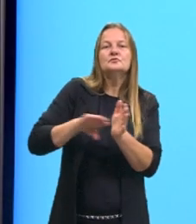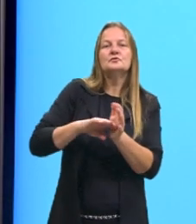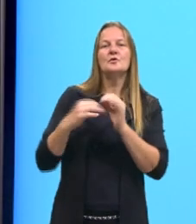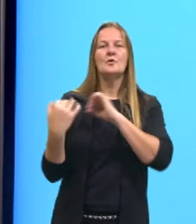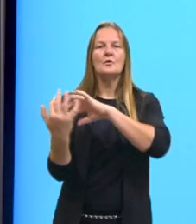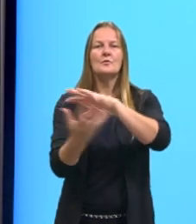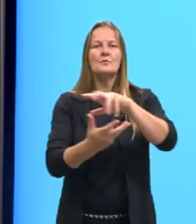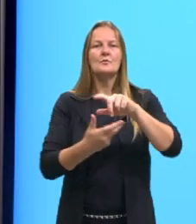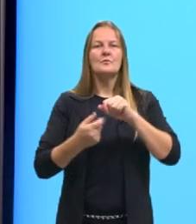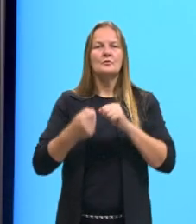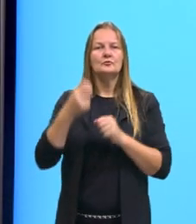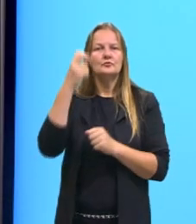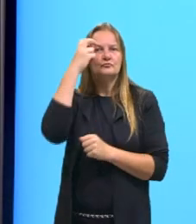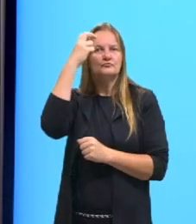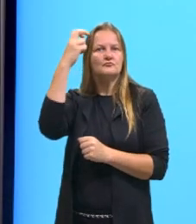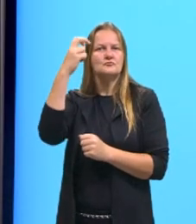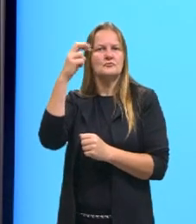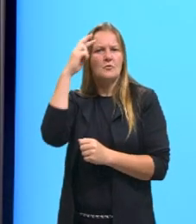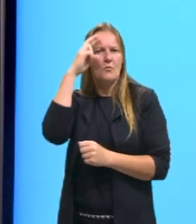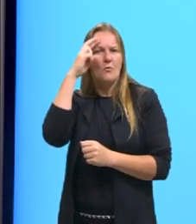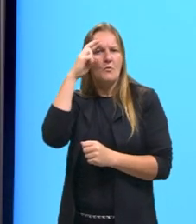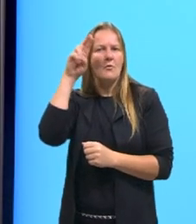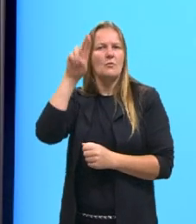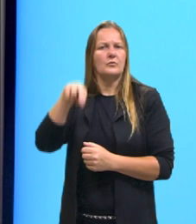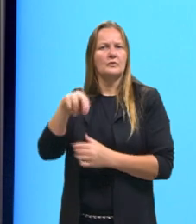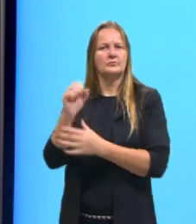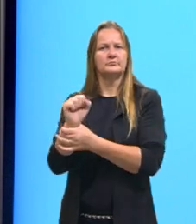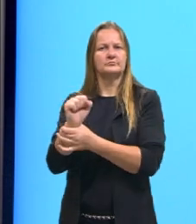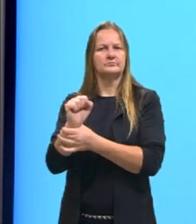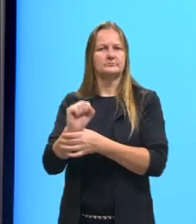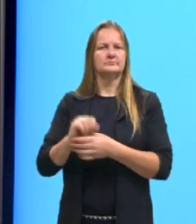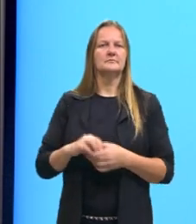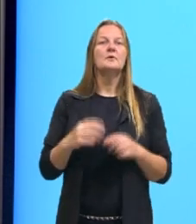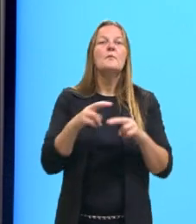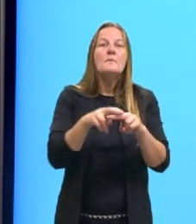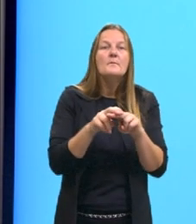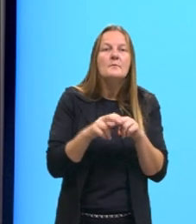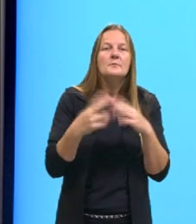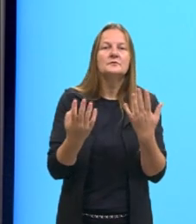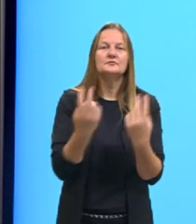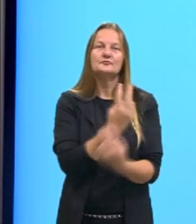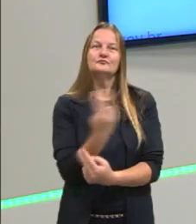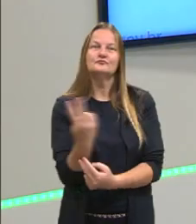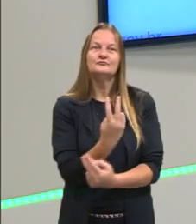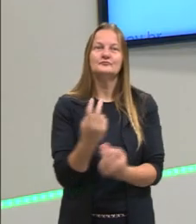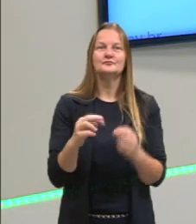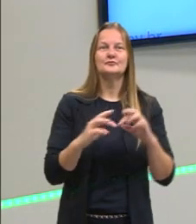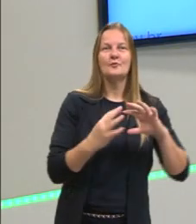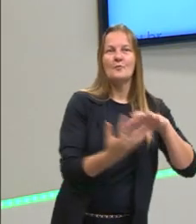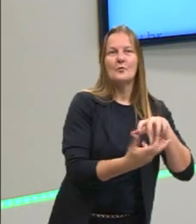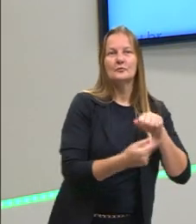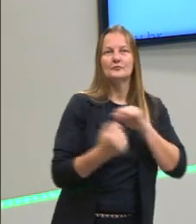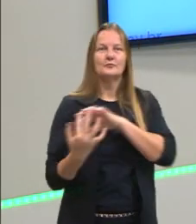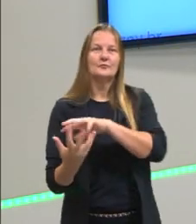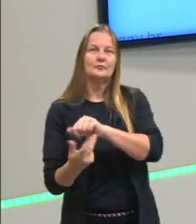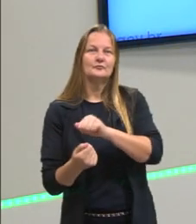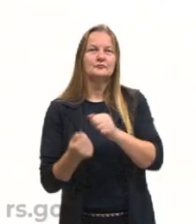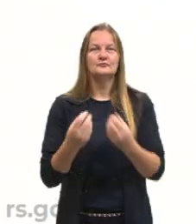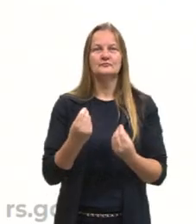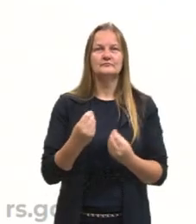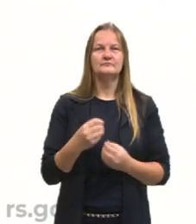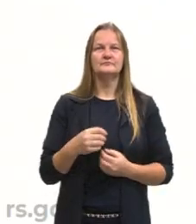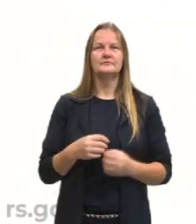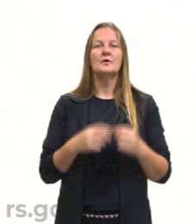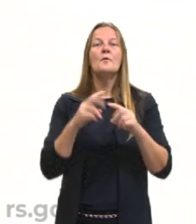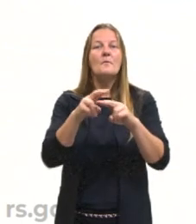inteligível, onde as coisas seguras estavam. Por isso que nós vimos aqui a imagem do Platão apontando